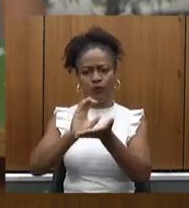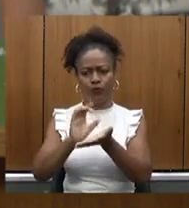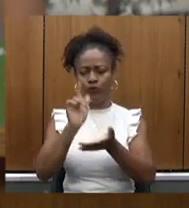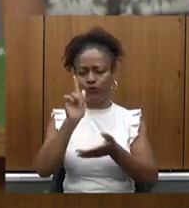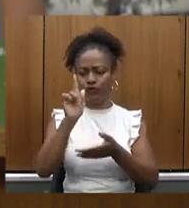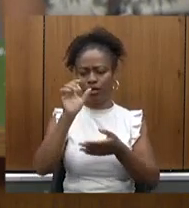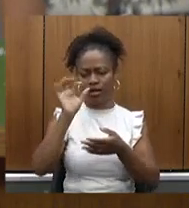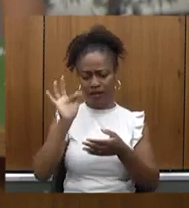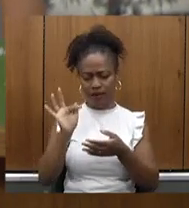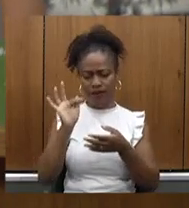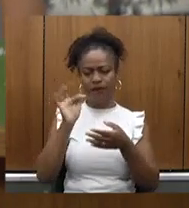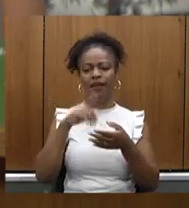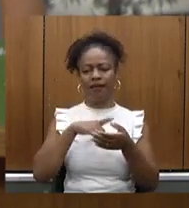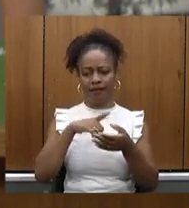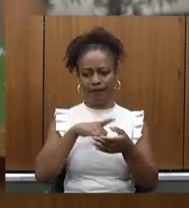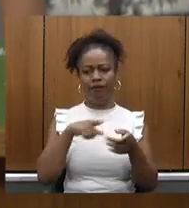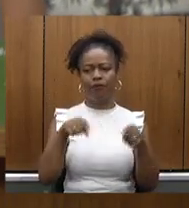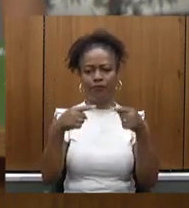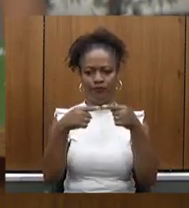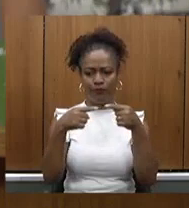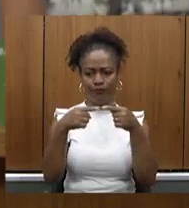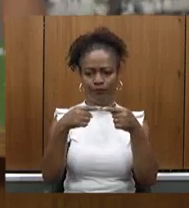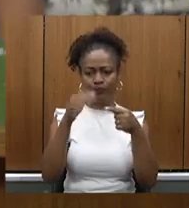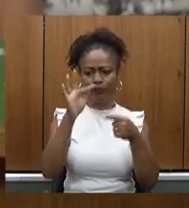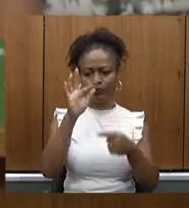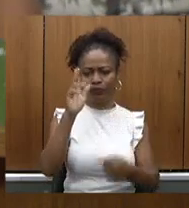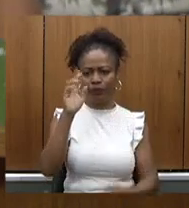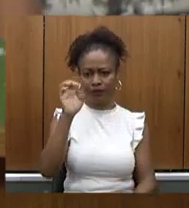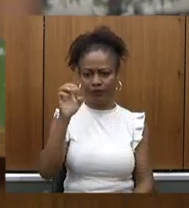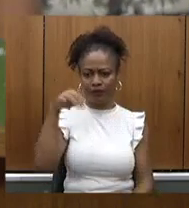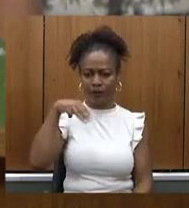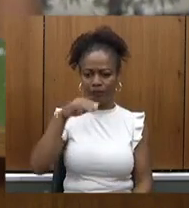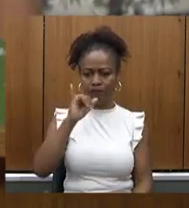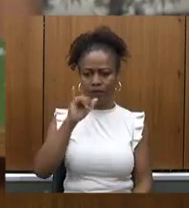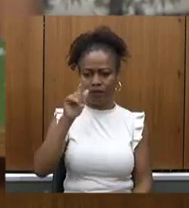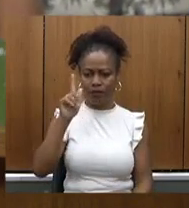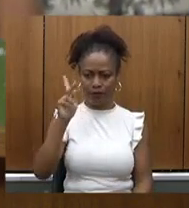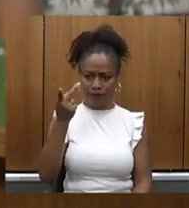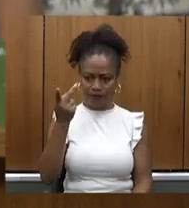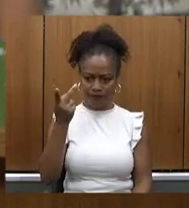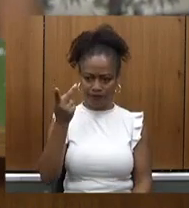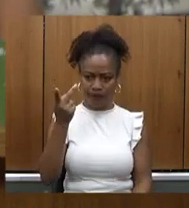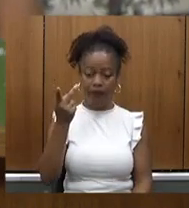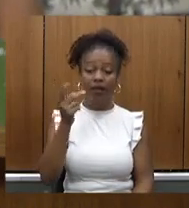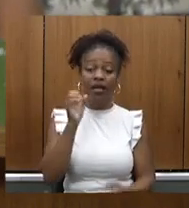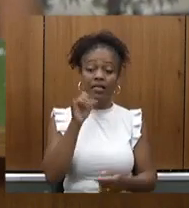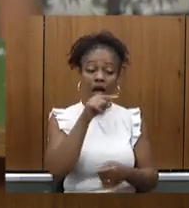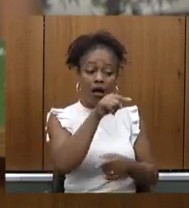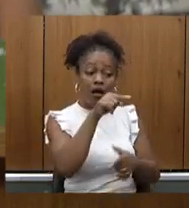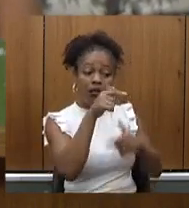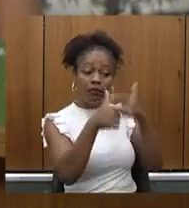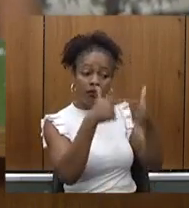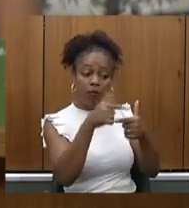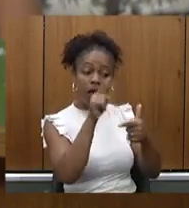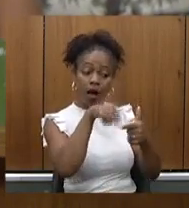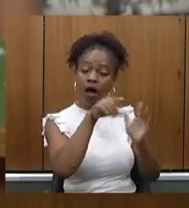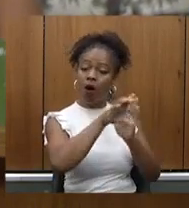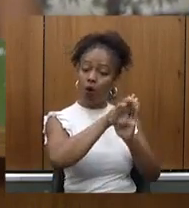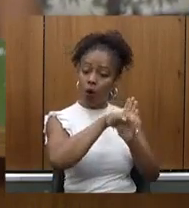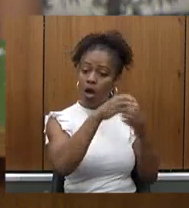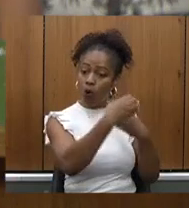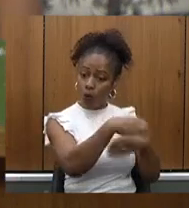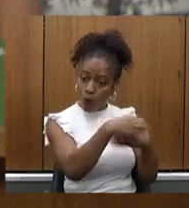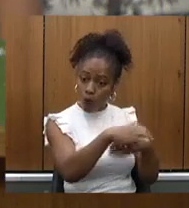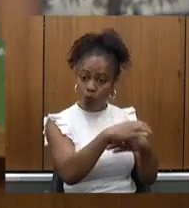pontuação dentro da FEMIG se o servidor ele é servidor do concurso da FEMIG médico